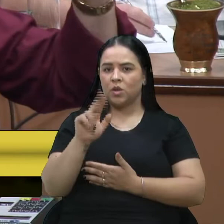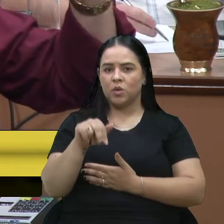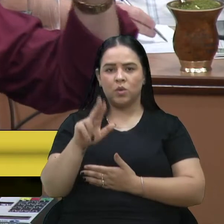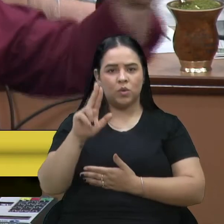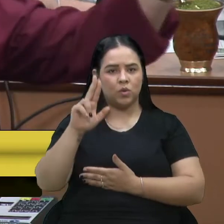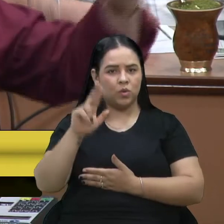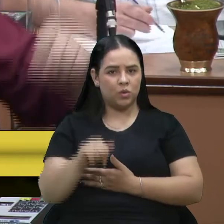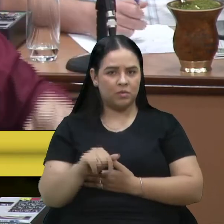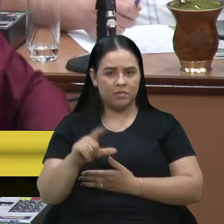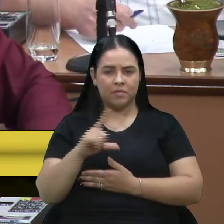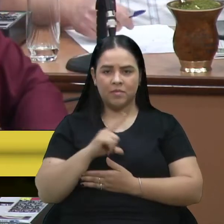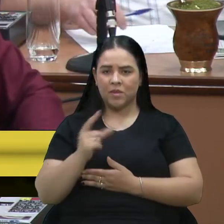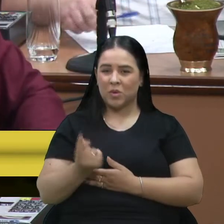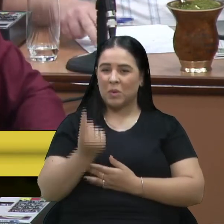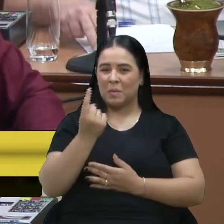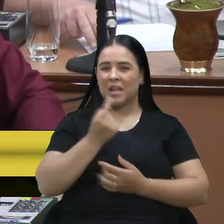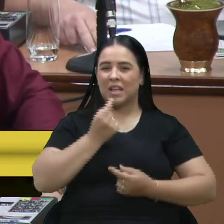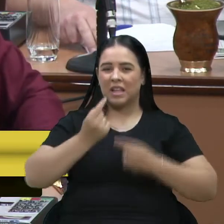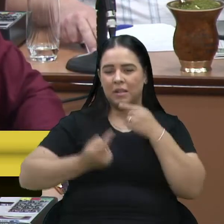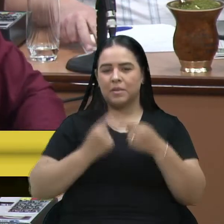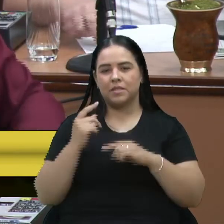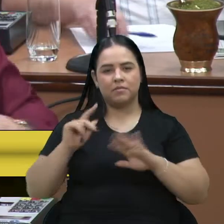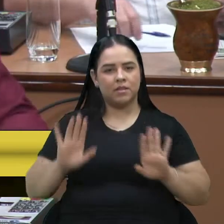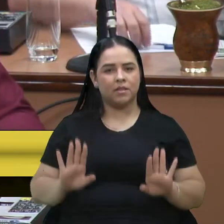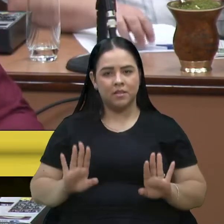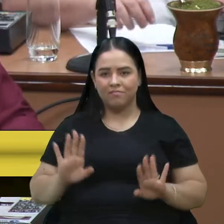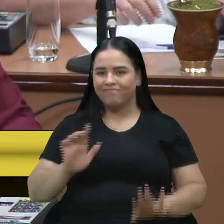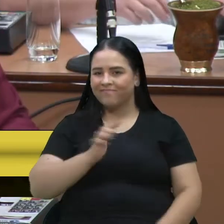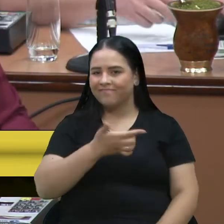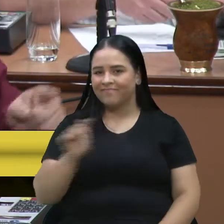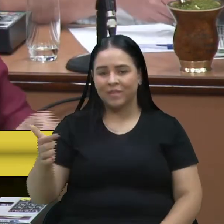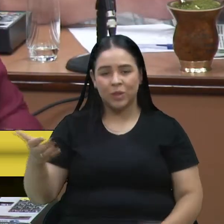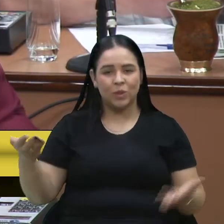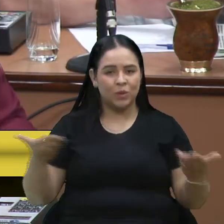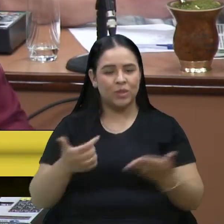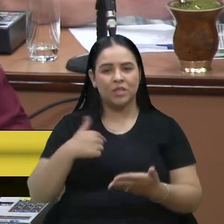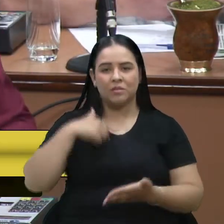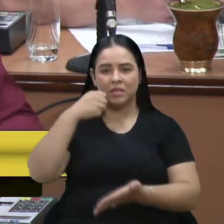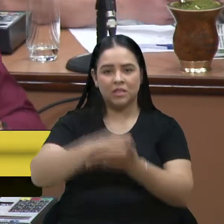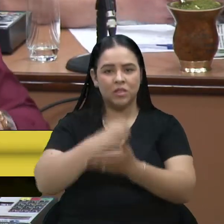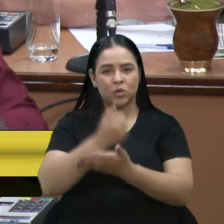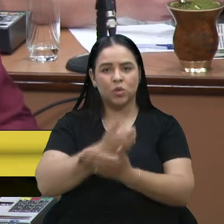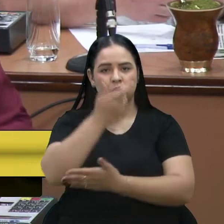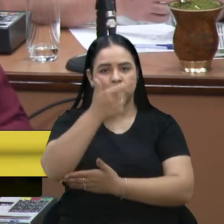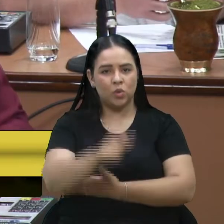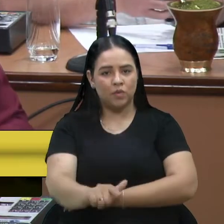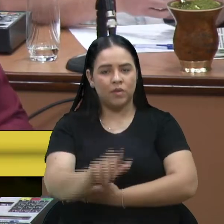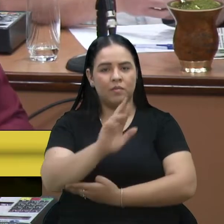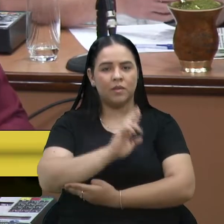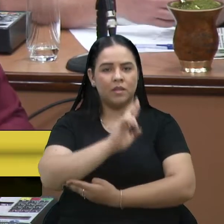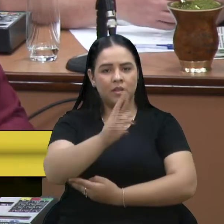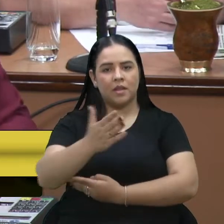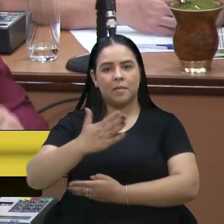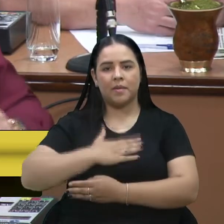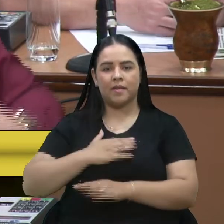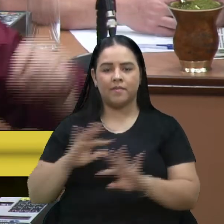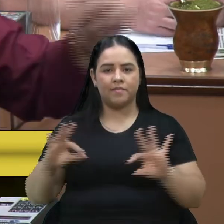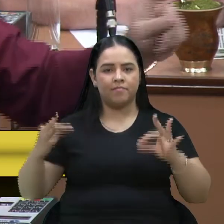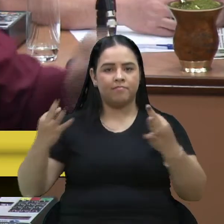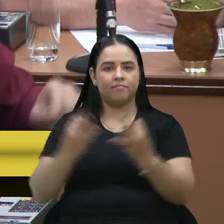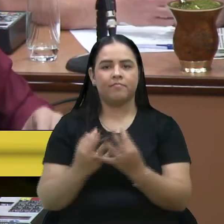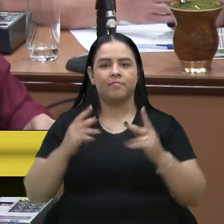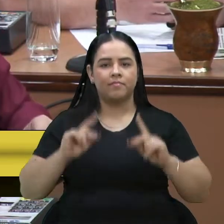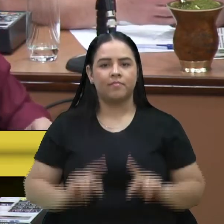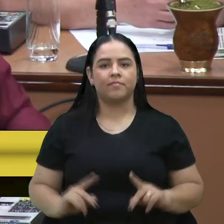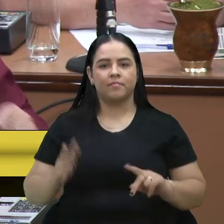um quê para dizer dele. E hoje eu estou tentando mais uma vez representar aqui a minha família, as pessoas do